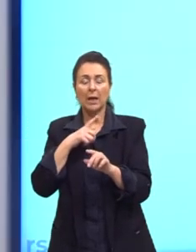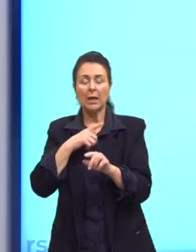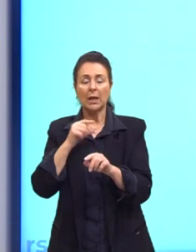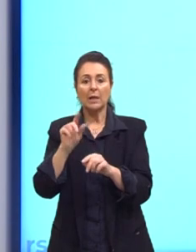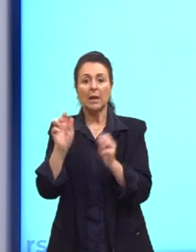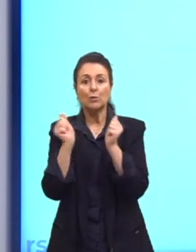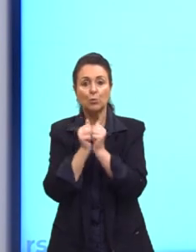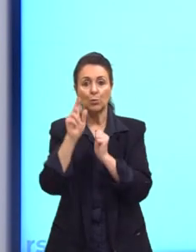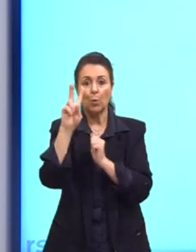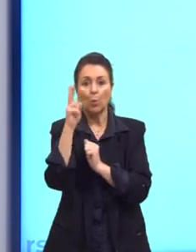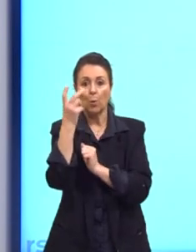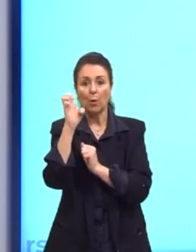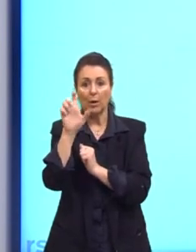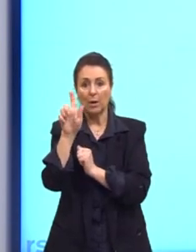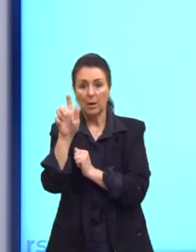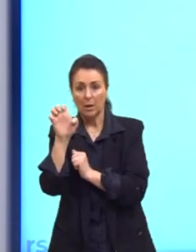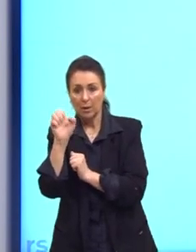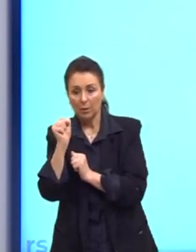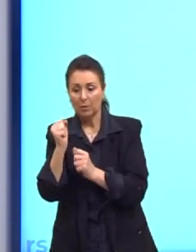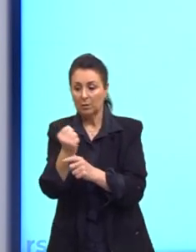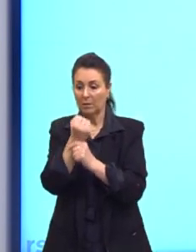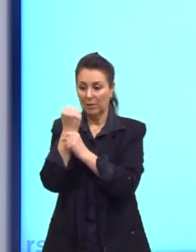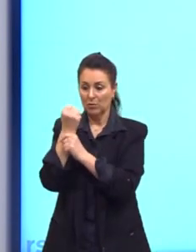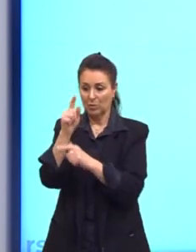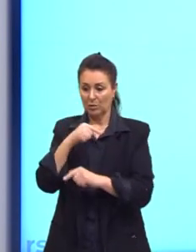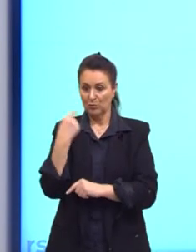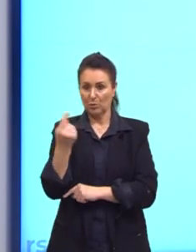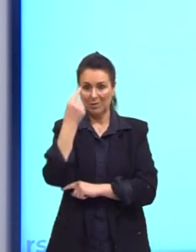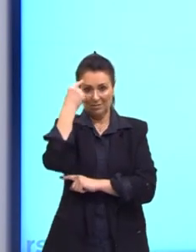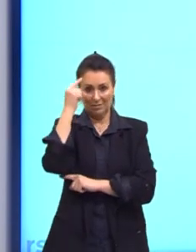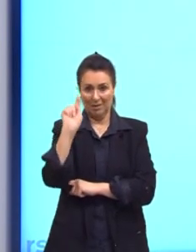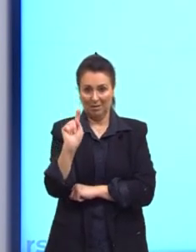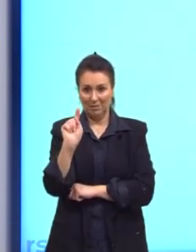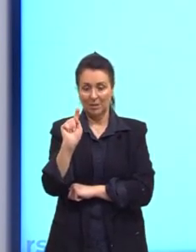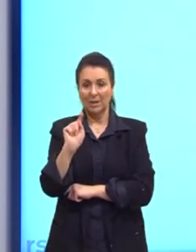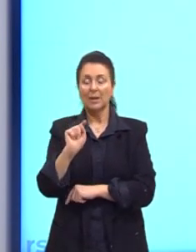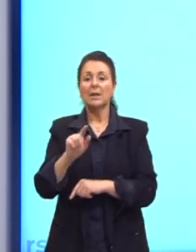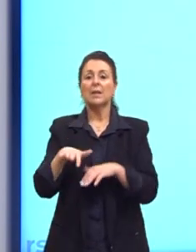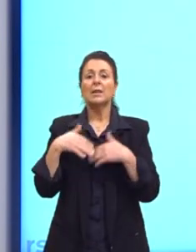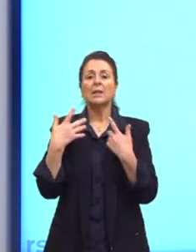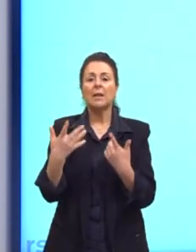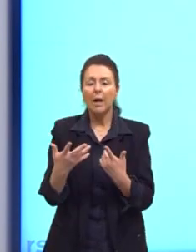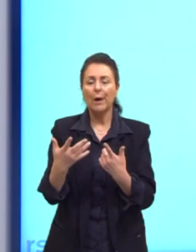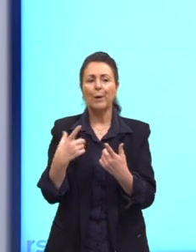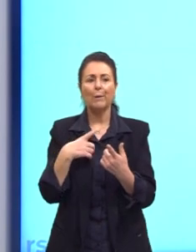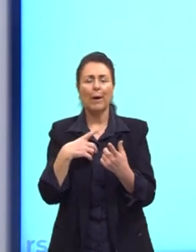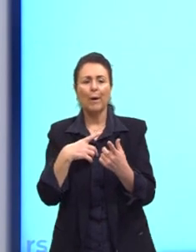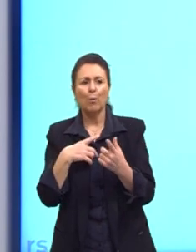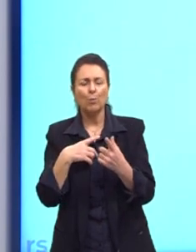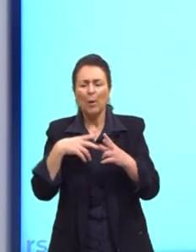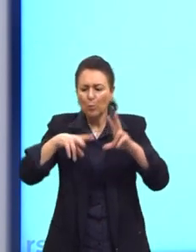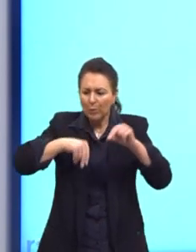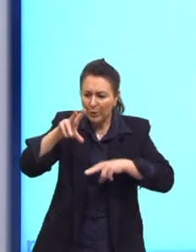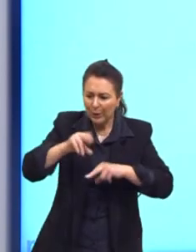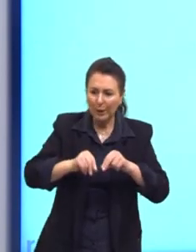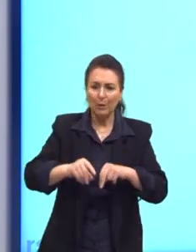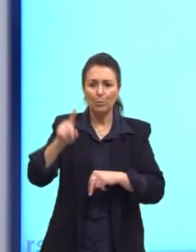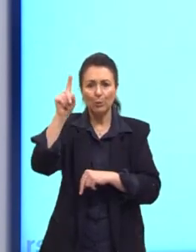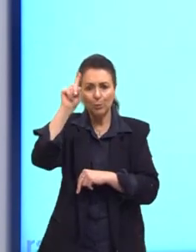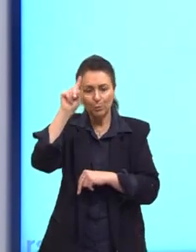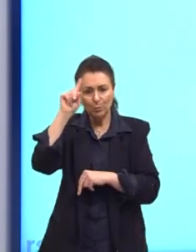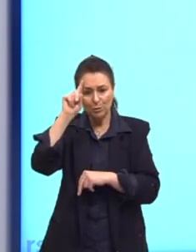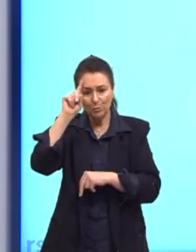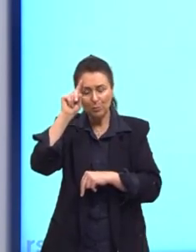são as nossas ideias que mudam o mundo, ele vai dizer, não, é o materialismo, aqui é o concreto mesmo, nosso dia a dia, e o